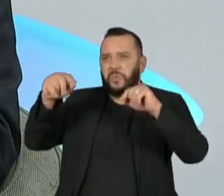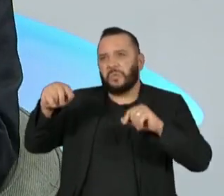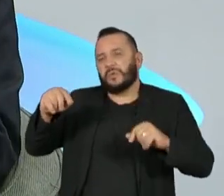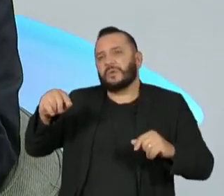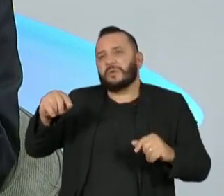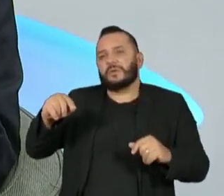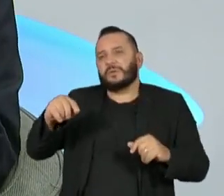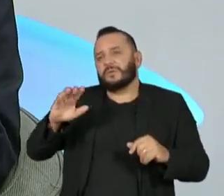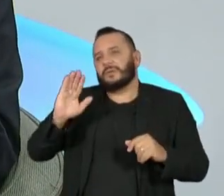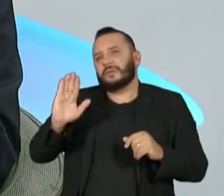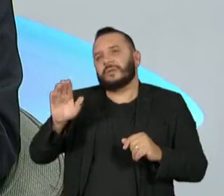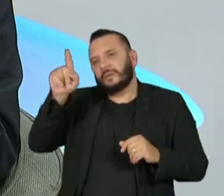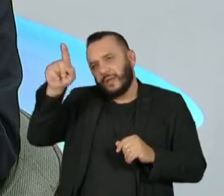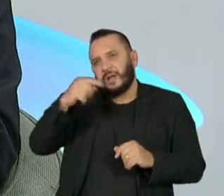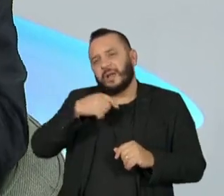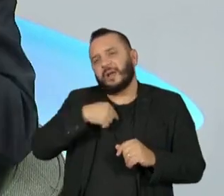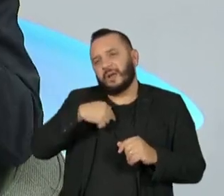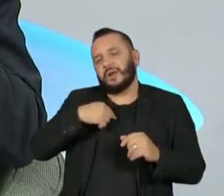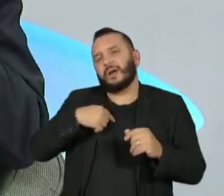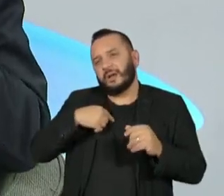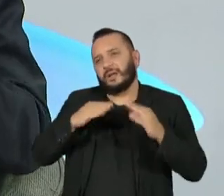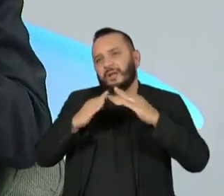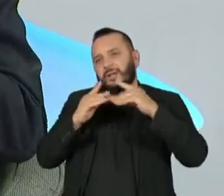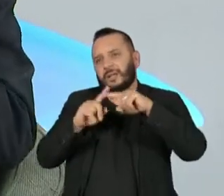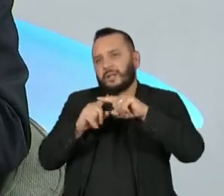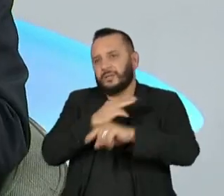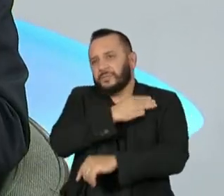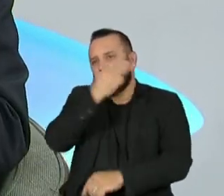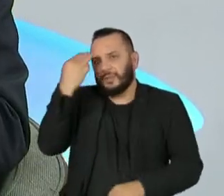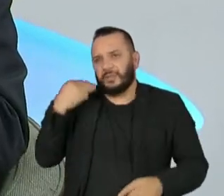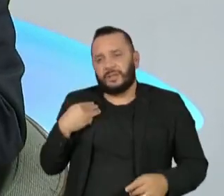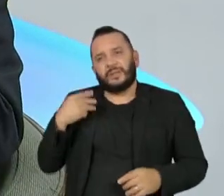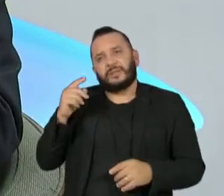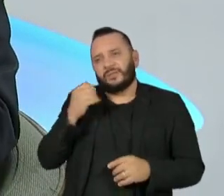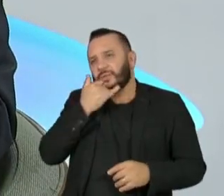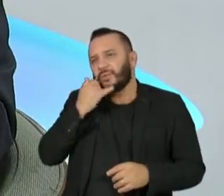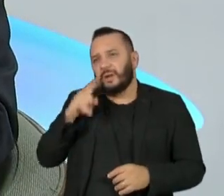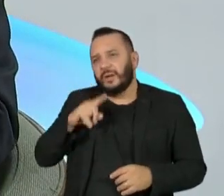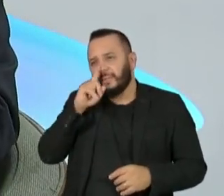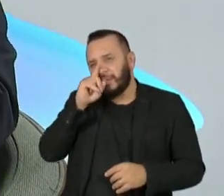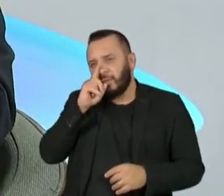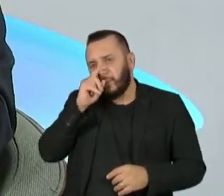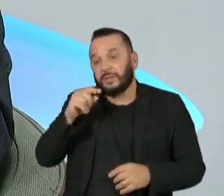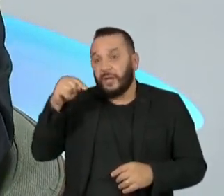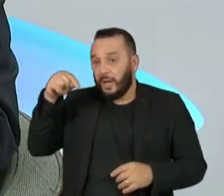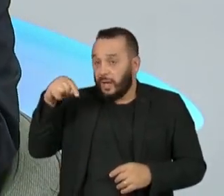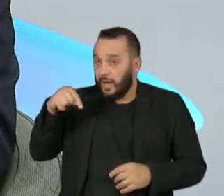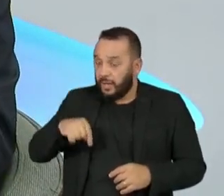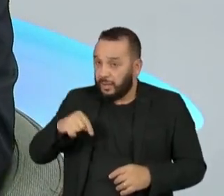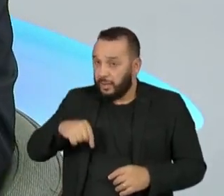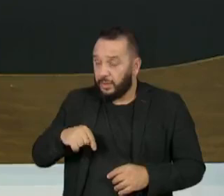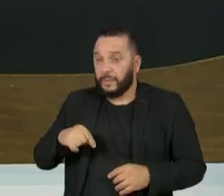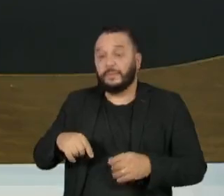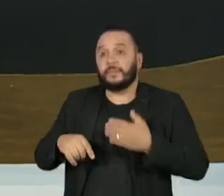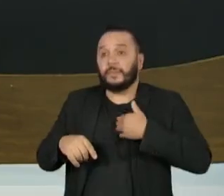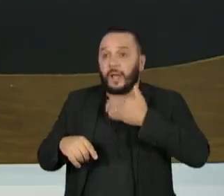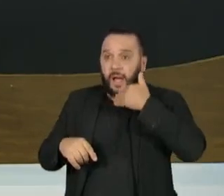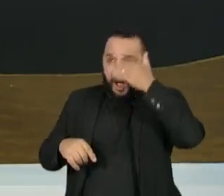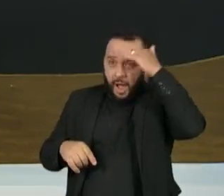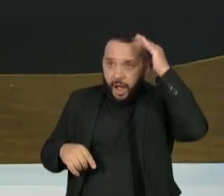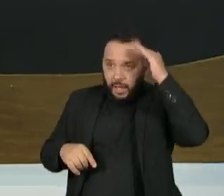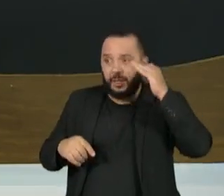muito perigoso. Quem veio de região... Aqui, Vera, árabes e judeus casam entre si.